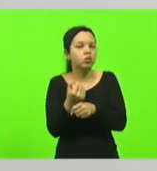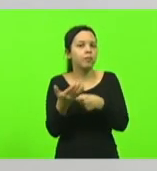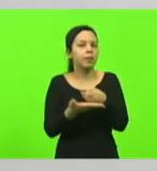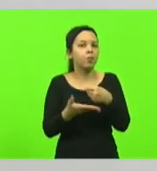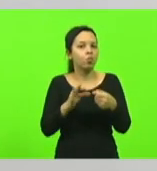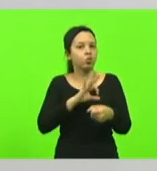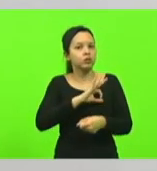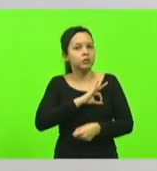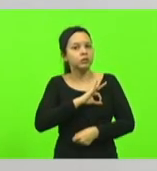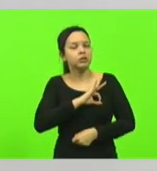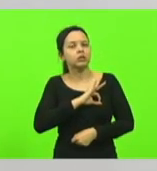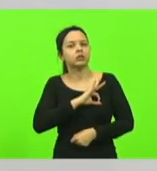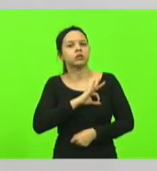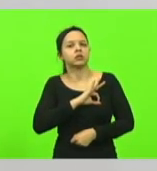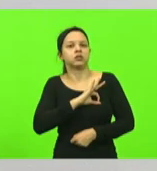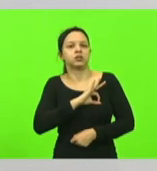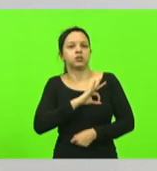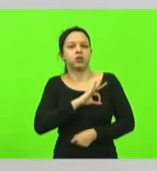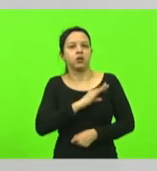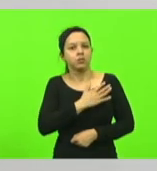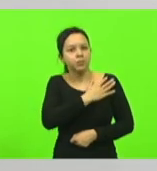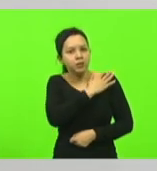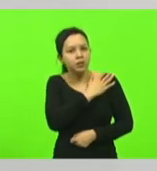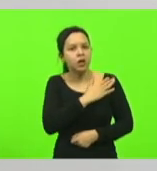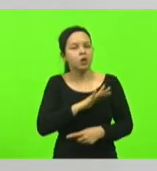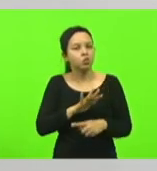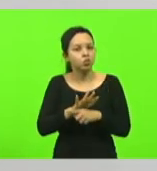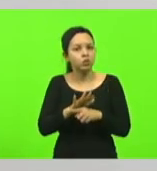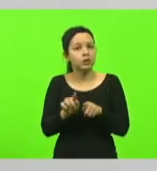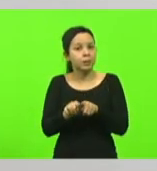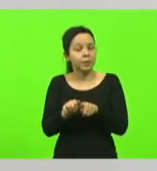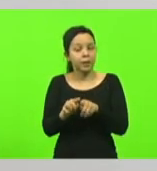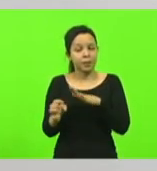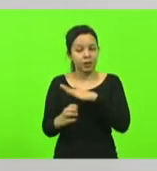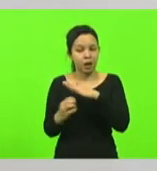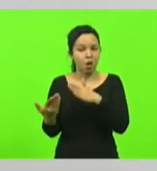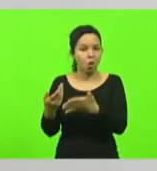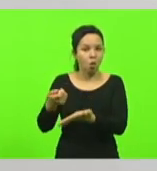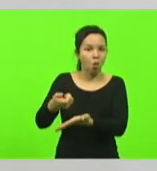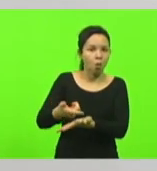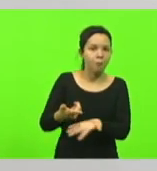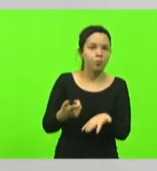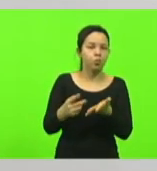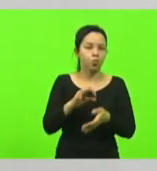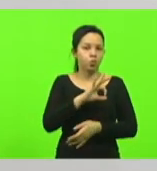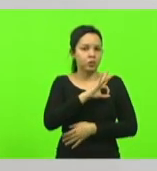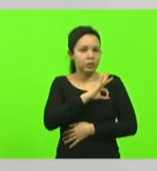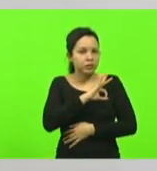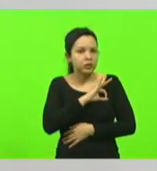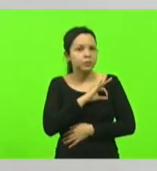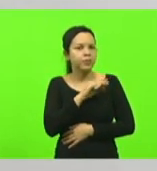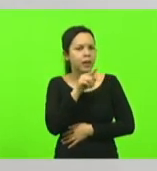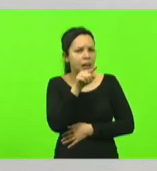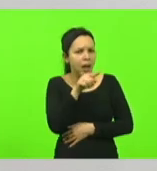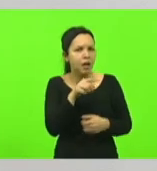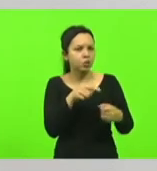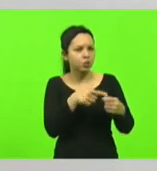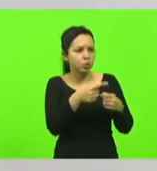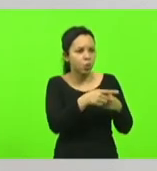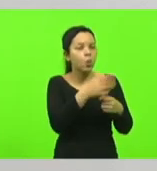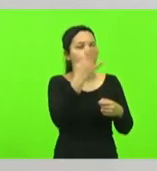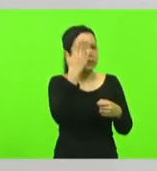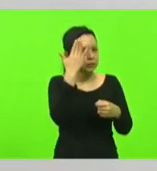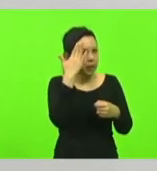forma que pode, o empresariado vai lá e compra, e quem é polícia em sede do interior sabe muito bem disso, que